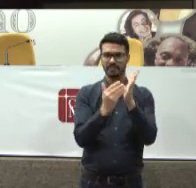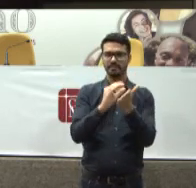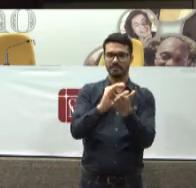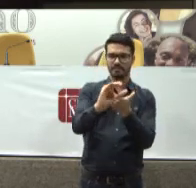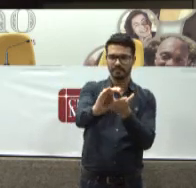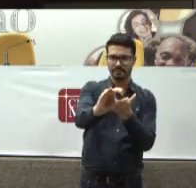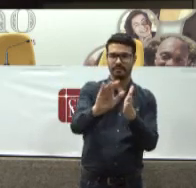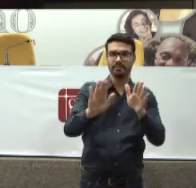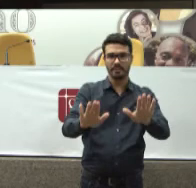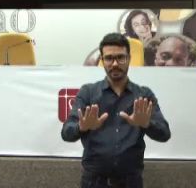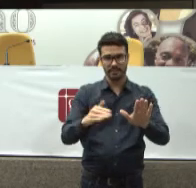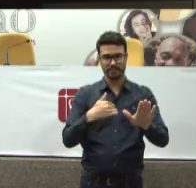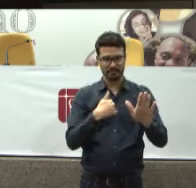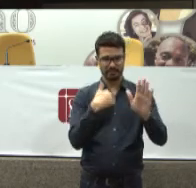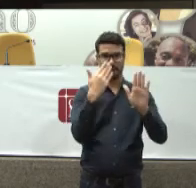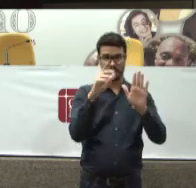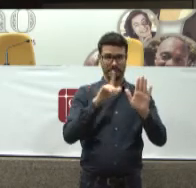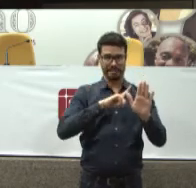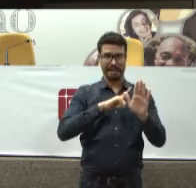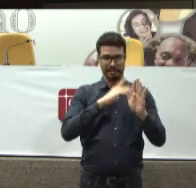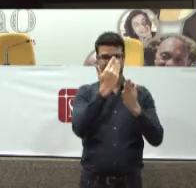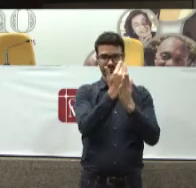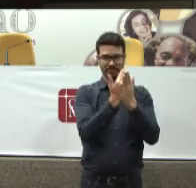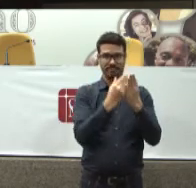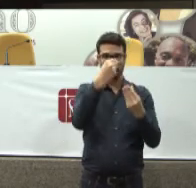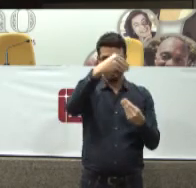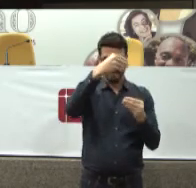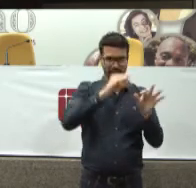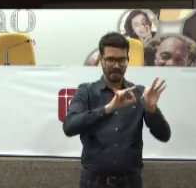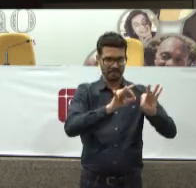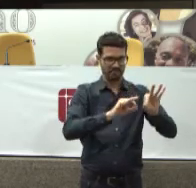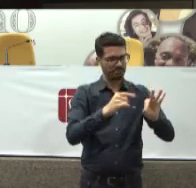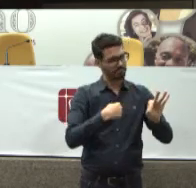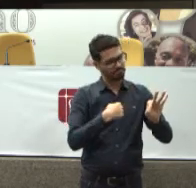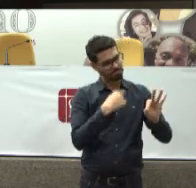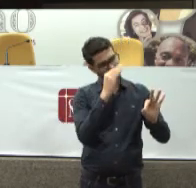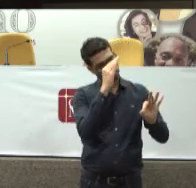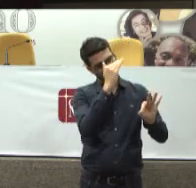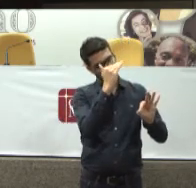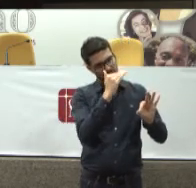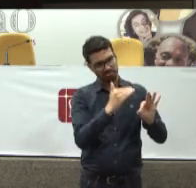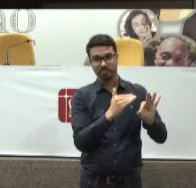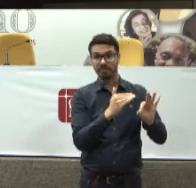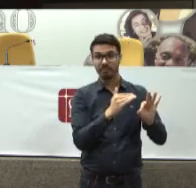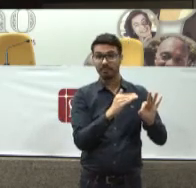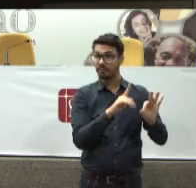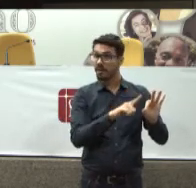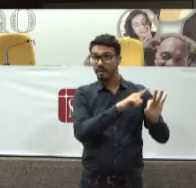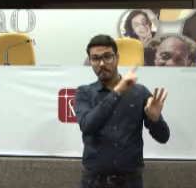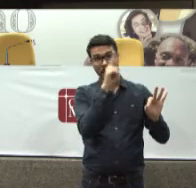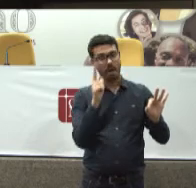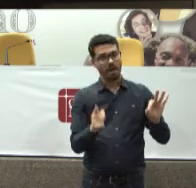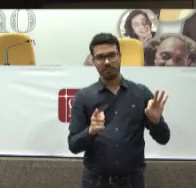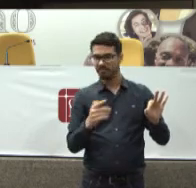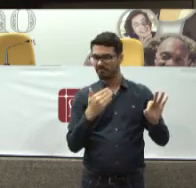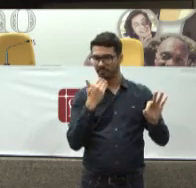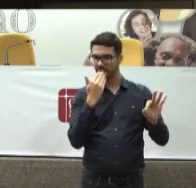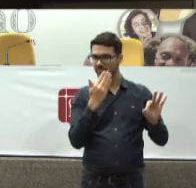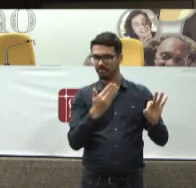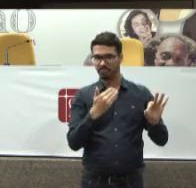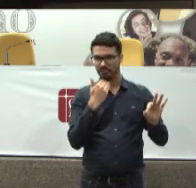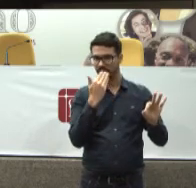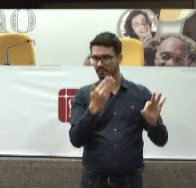investimento Mas ao mesmo tempo Esse padrão É Vamos dizer assim Virar de cabeça para baixo E nós não